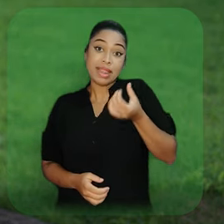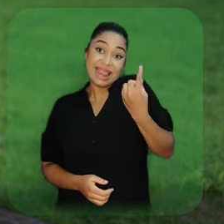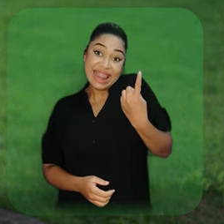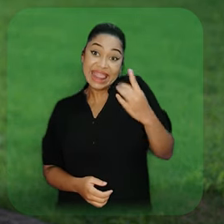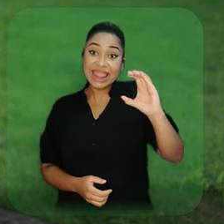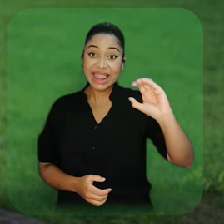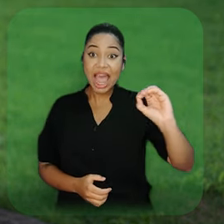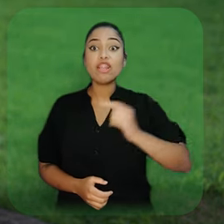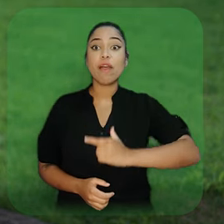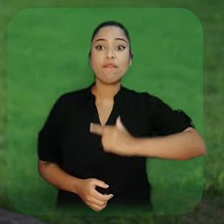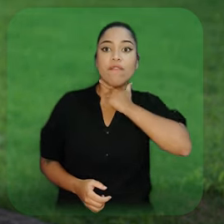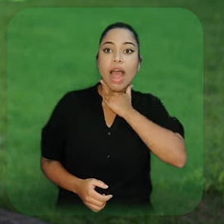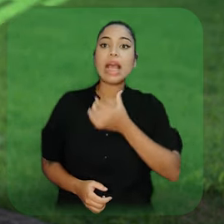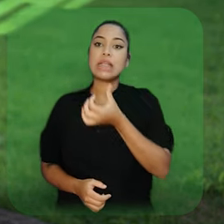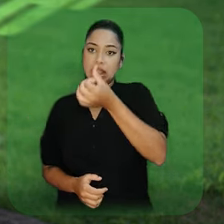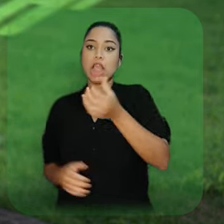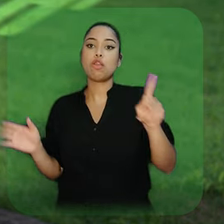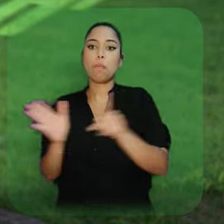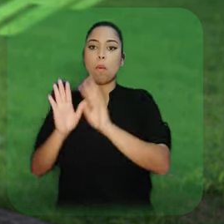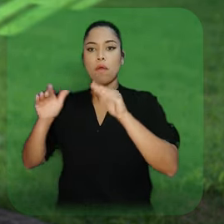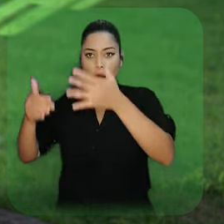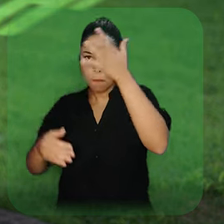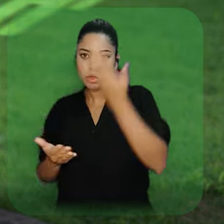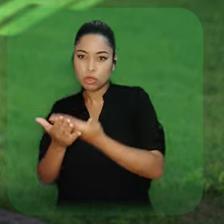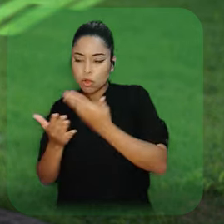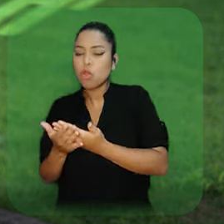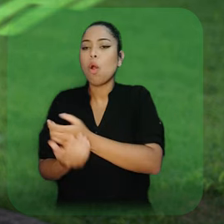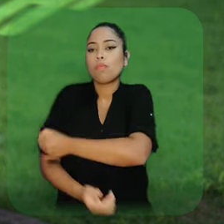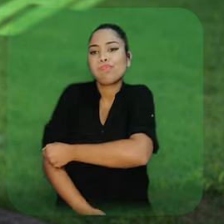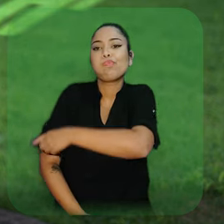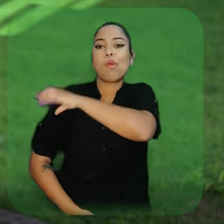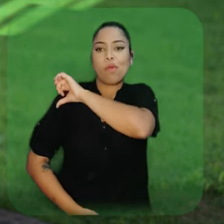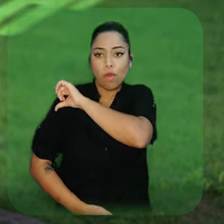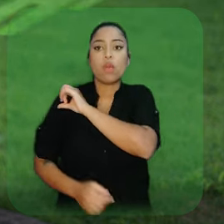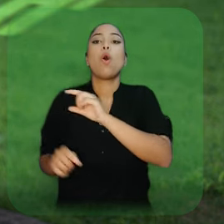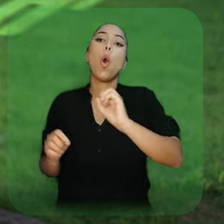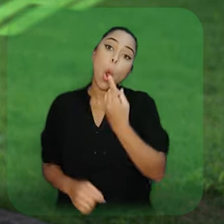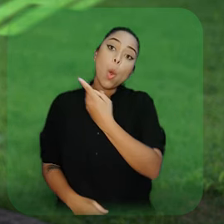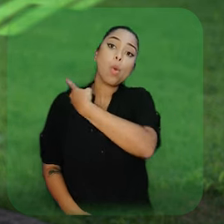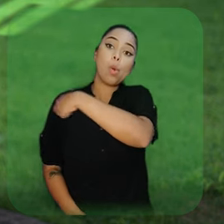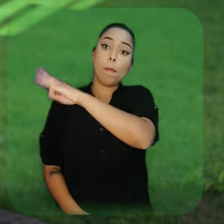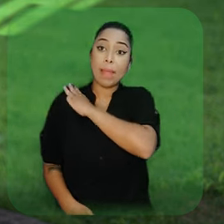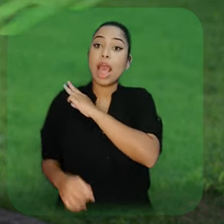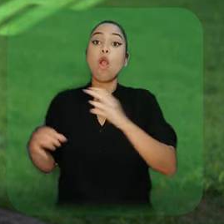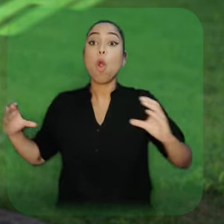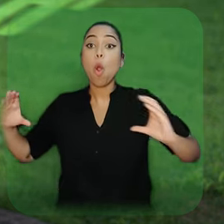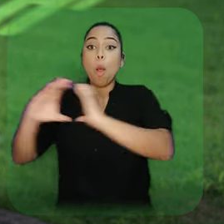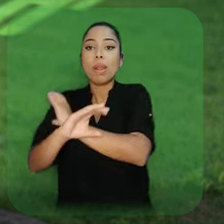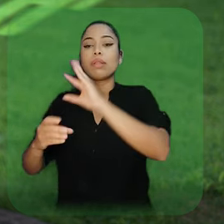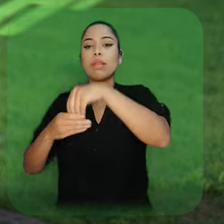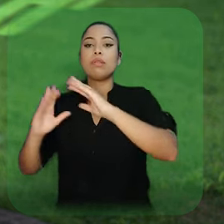para o ingresso de estudantes, seis a cada dez vagas são reservadas para quem cursou o ensino fundamental